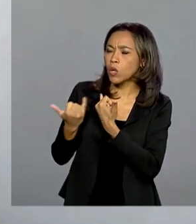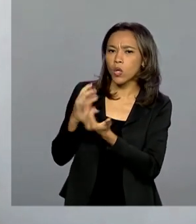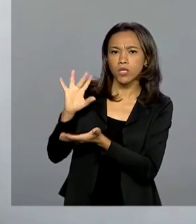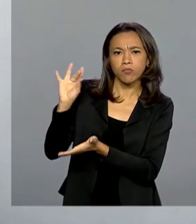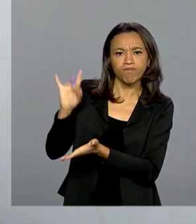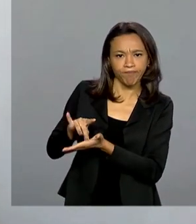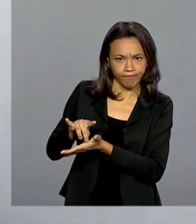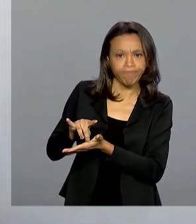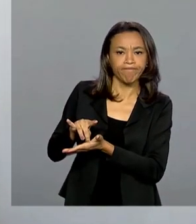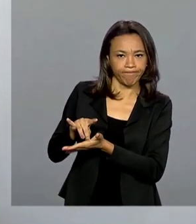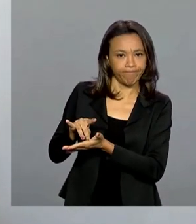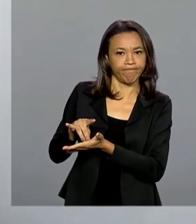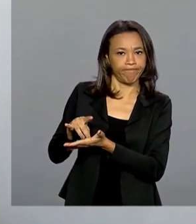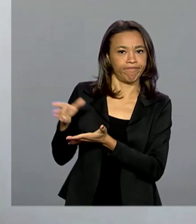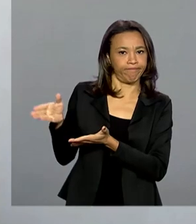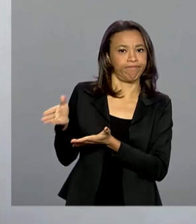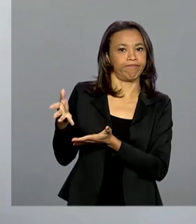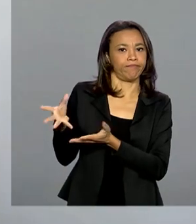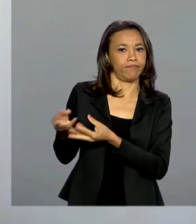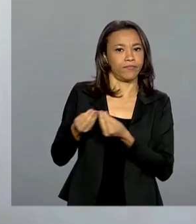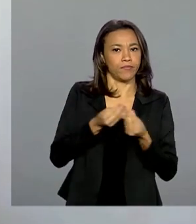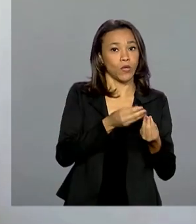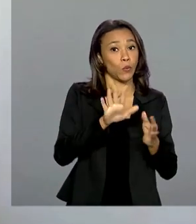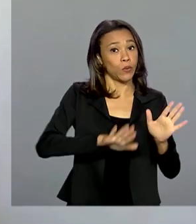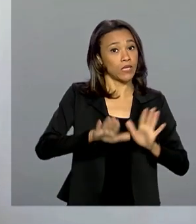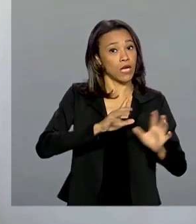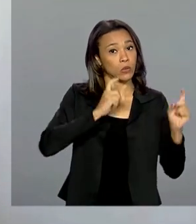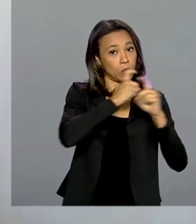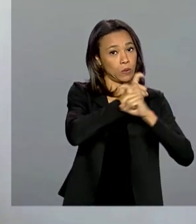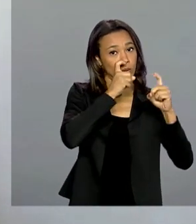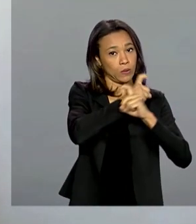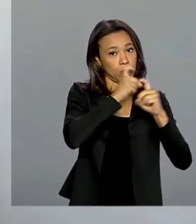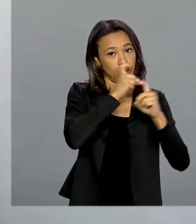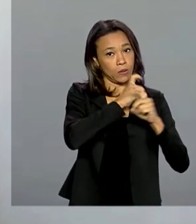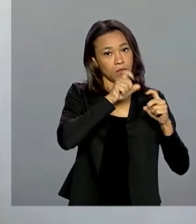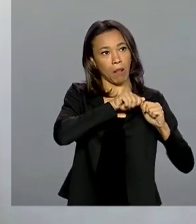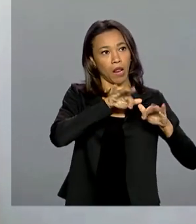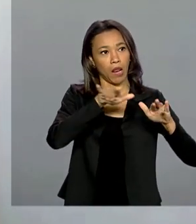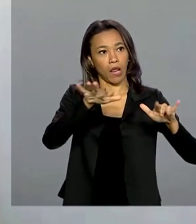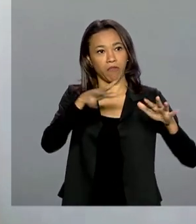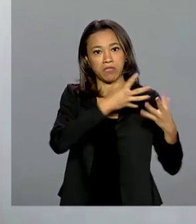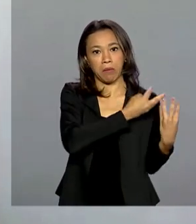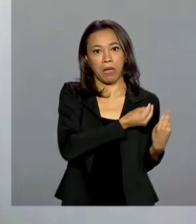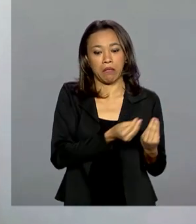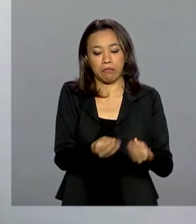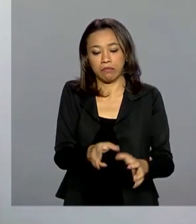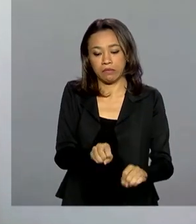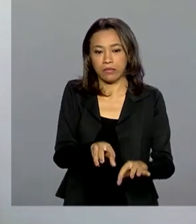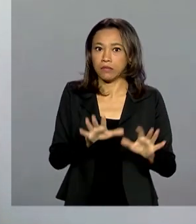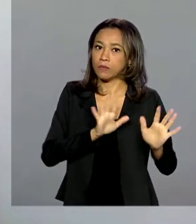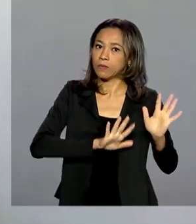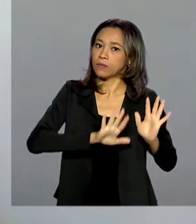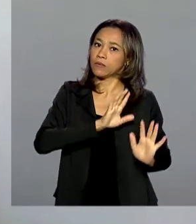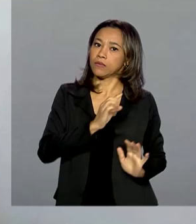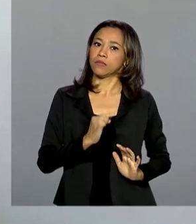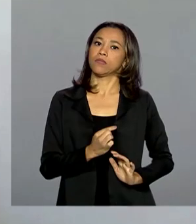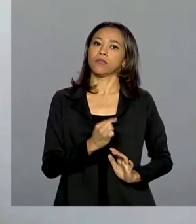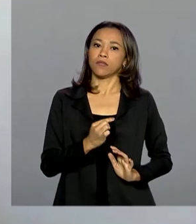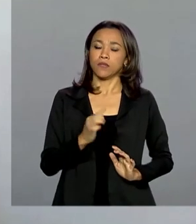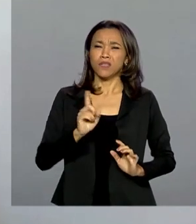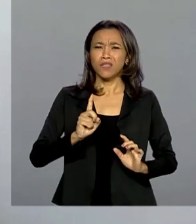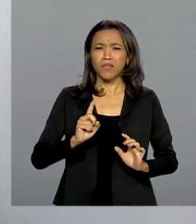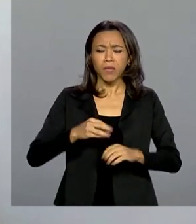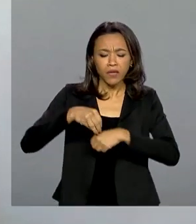competentes, muito cuidado por fake news, muito cuidado mesmo, e dá a informação sem